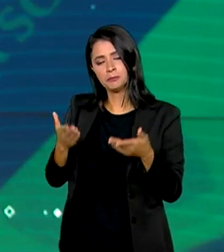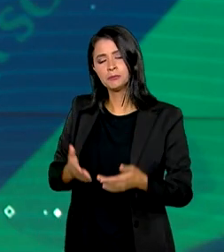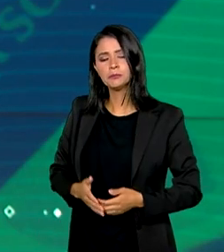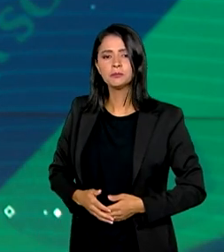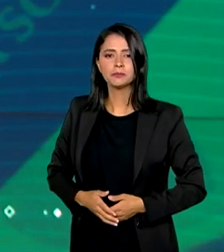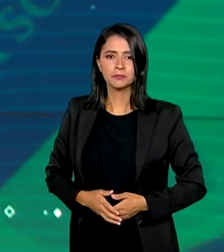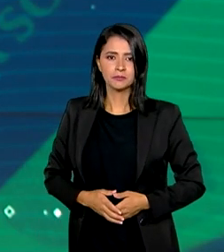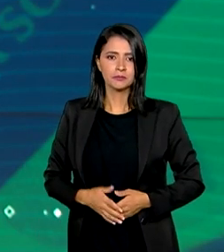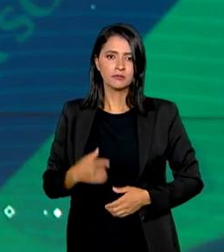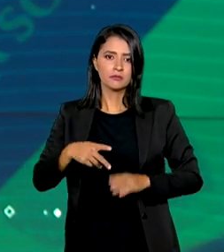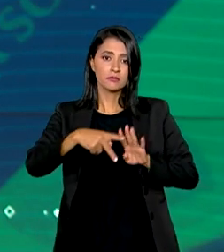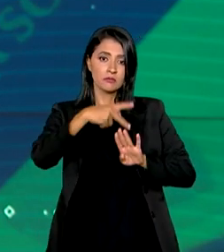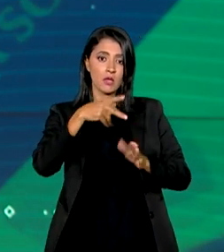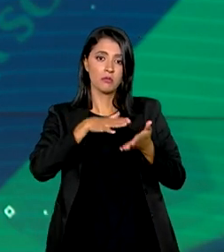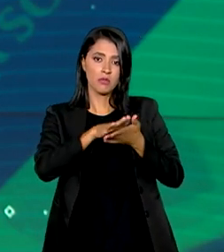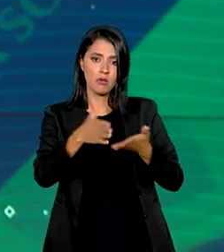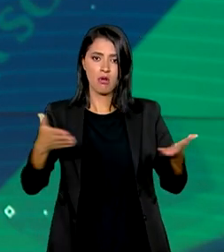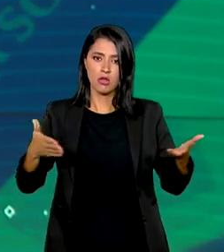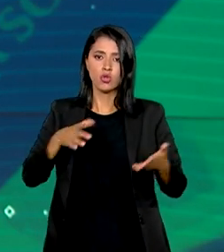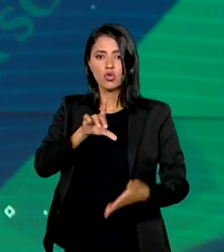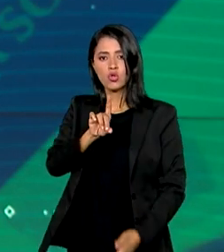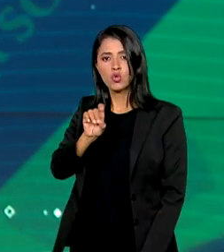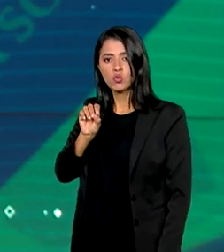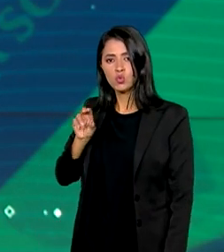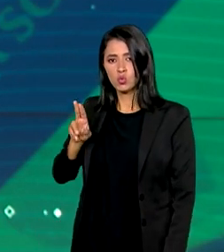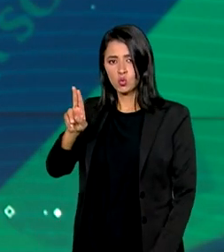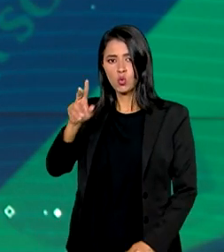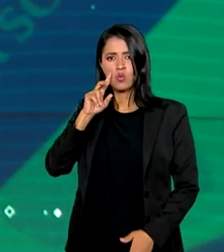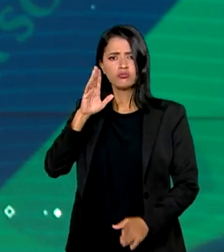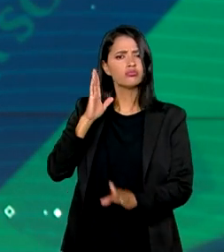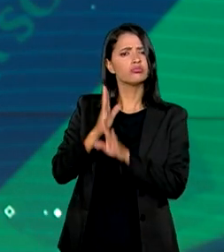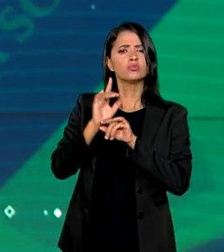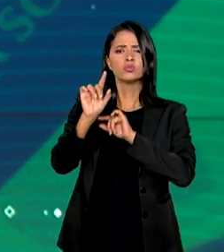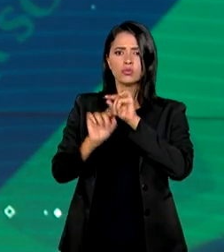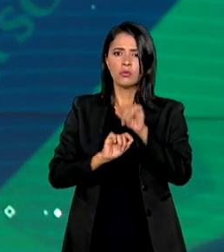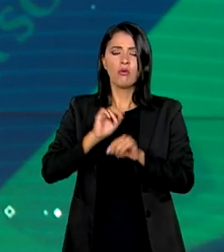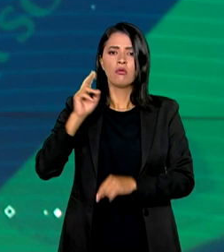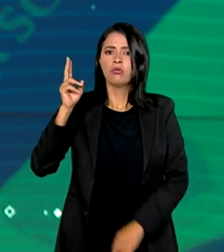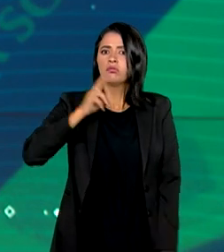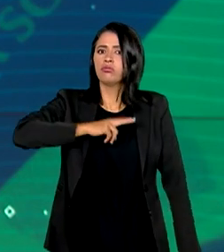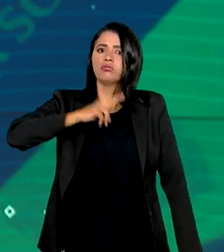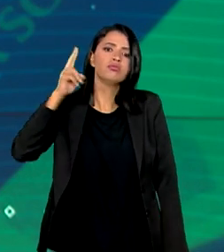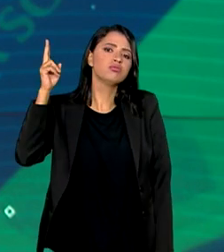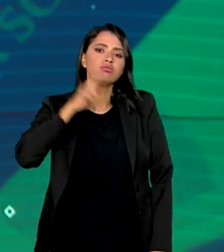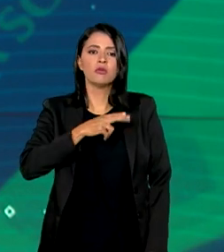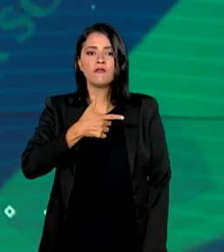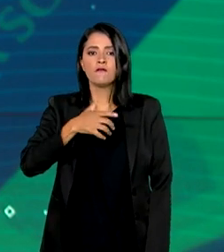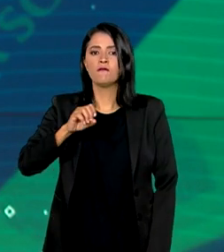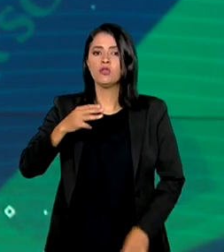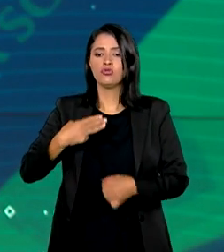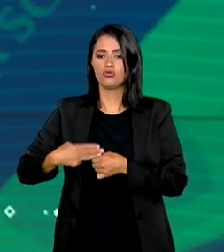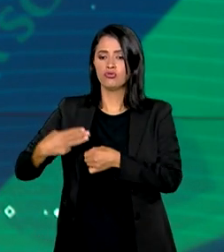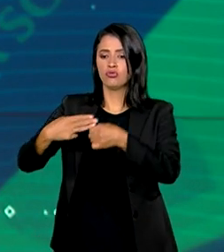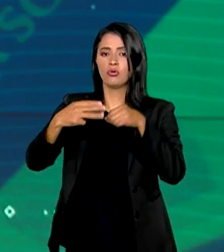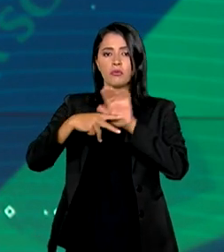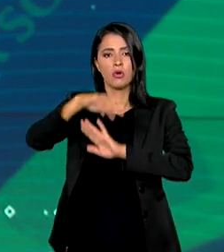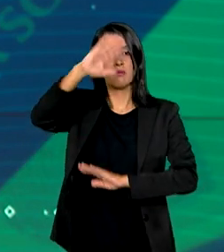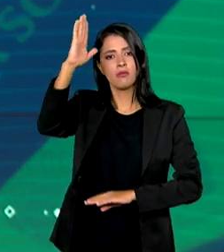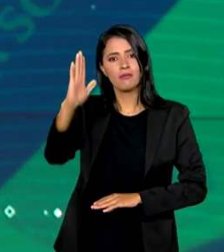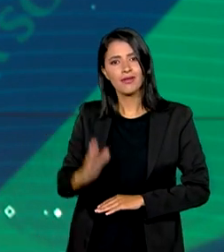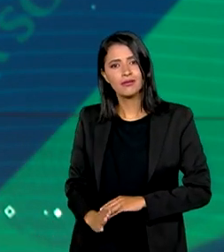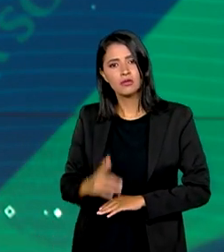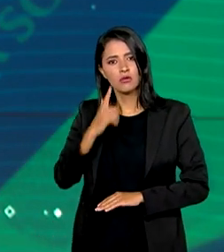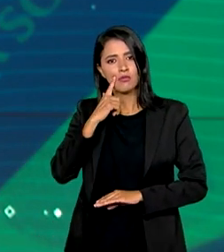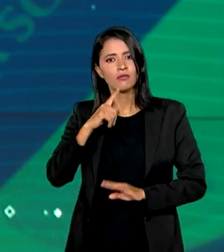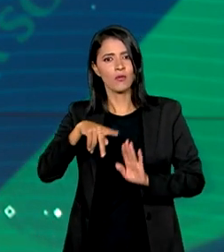Uma portaria publicada no Diário Oficial da União reconheceu a situação de emergência em 20 municípios brasileiros. Com